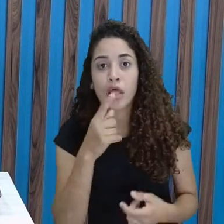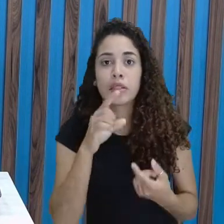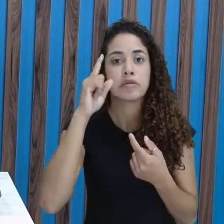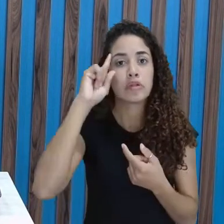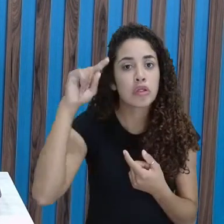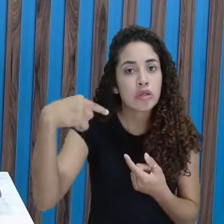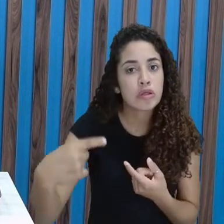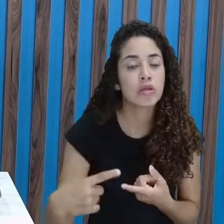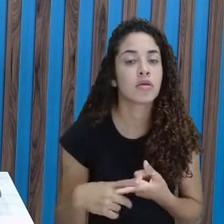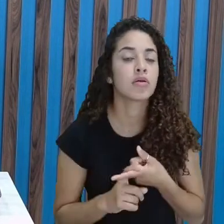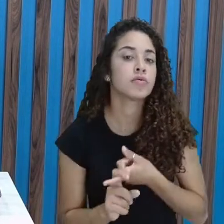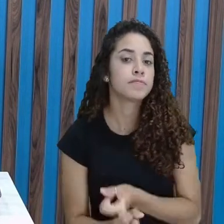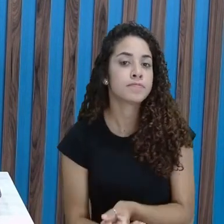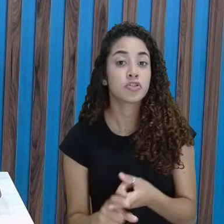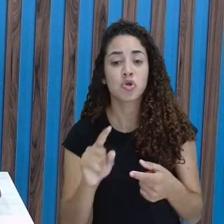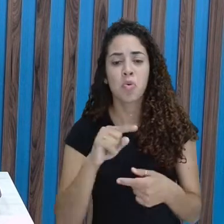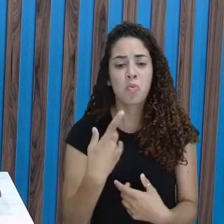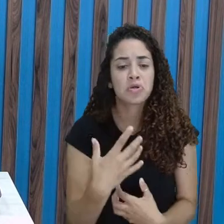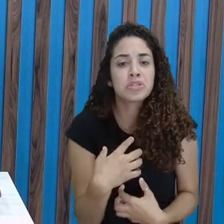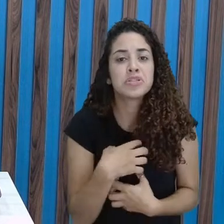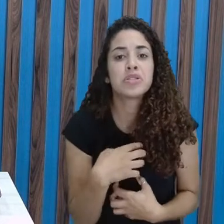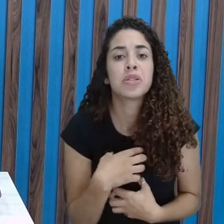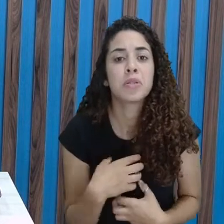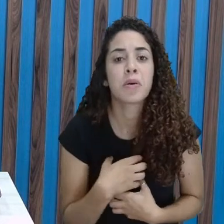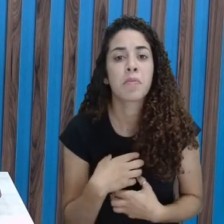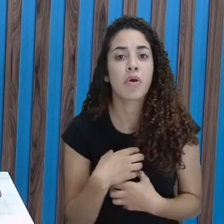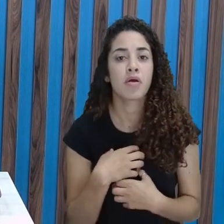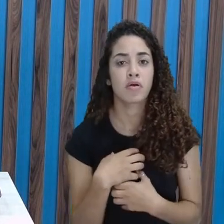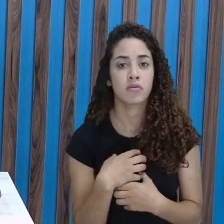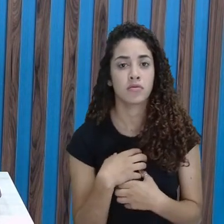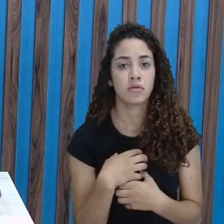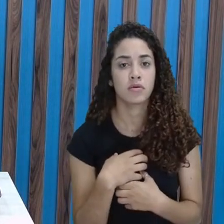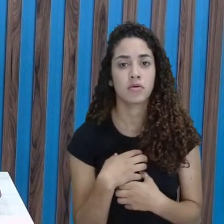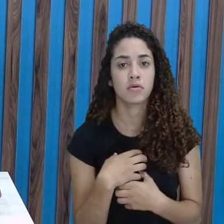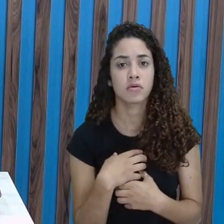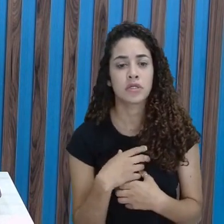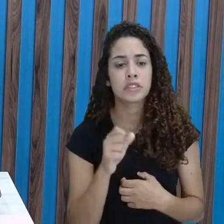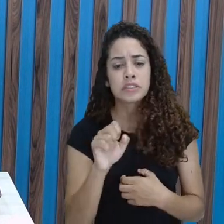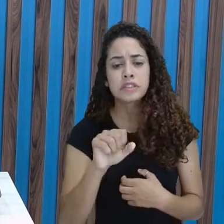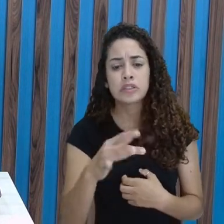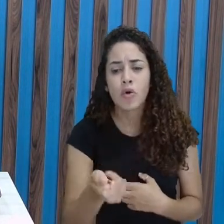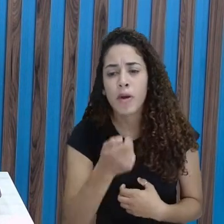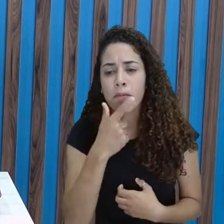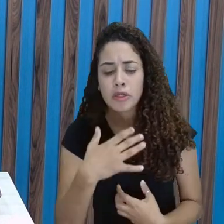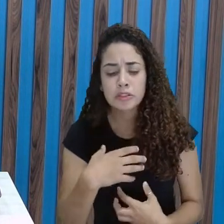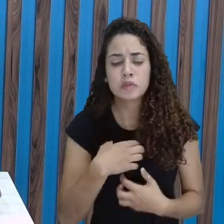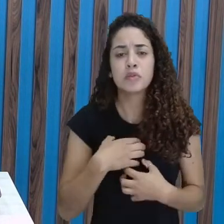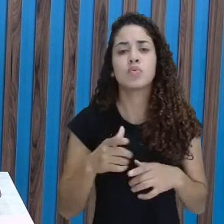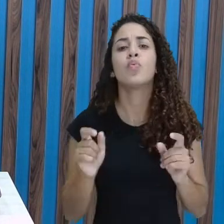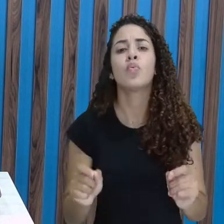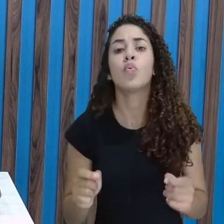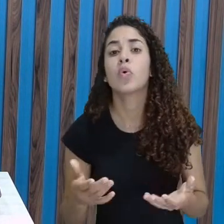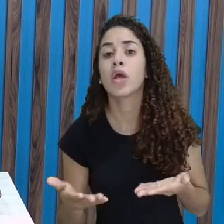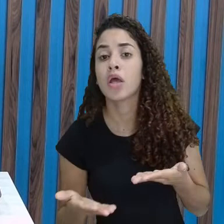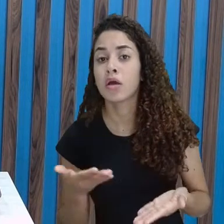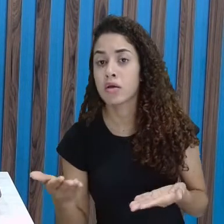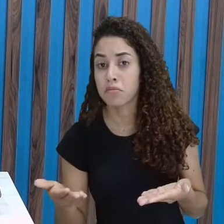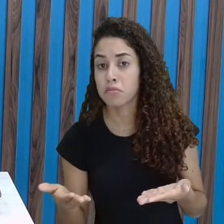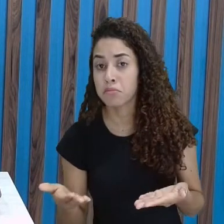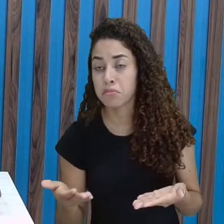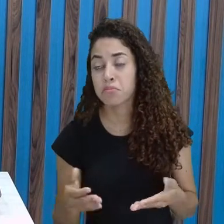dias, quais os sintomas, quais os efeitos colaterais podemos ter se tomarmos errado. Não é assim?